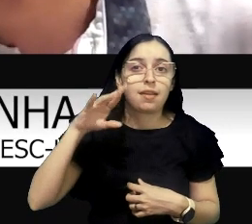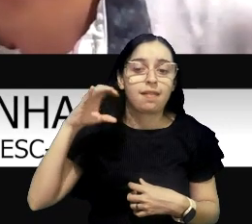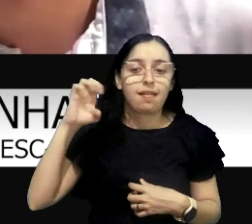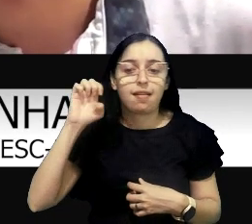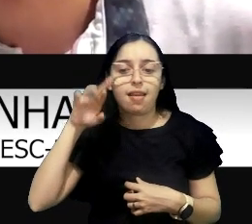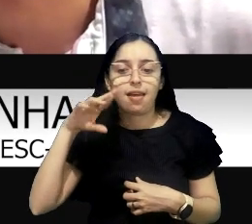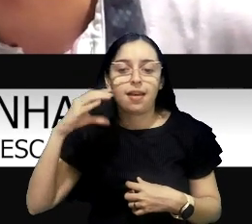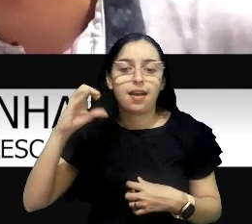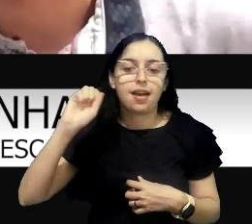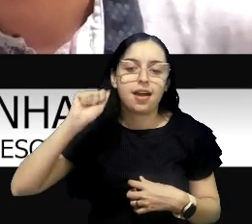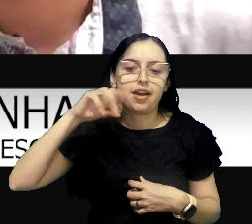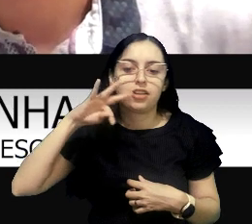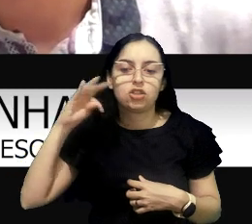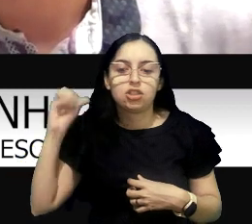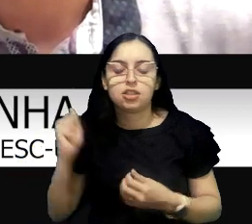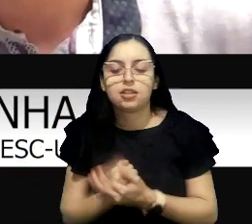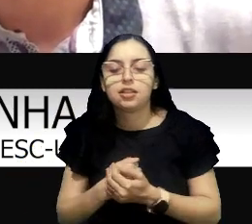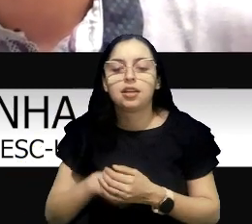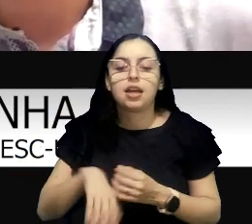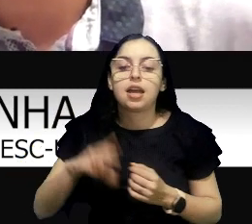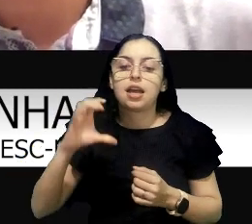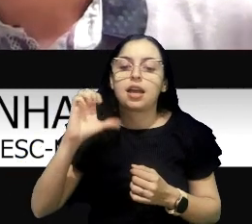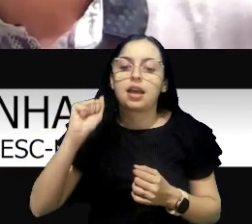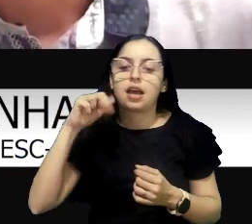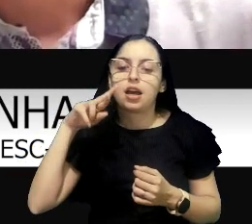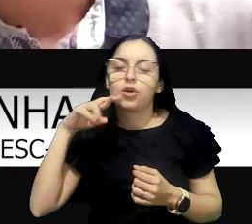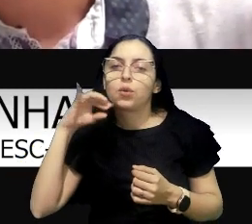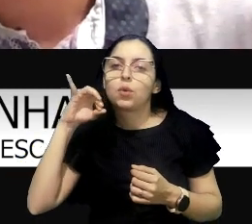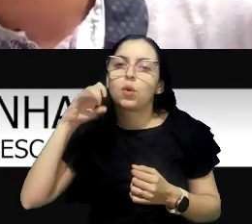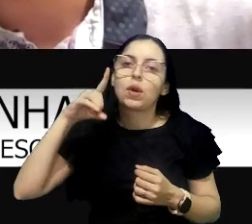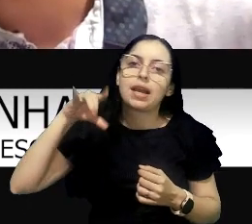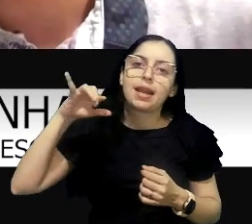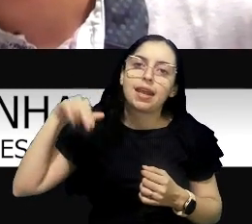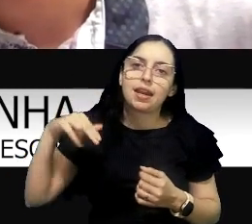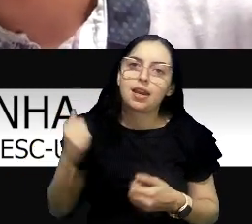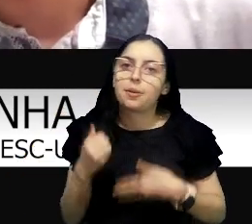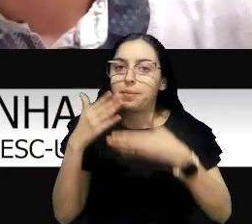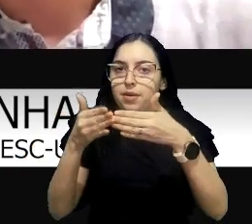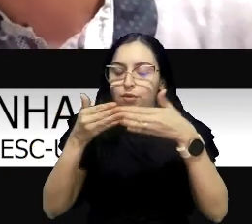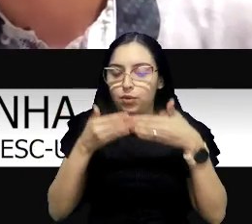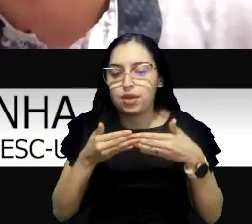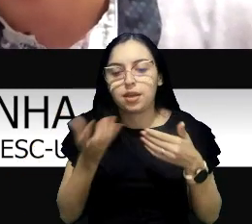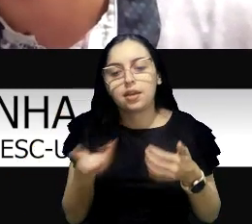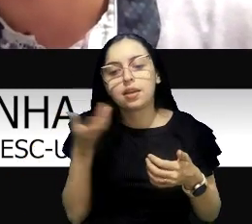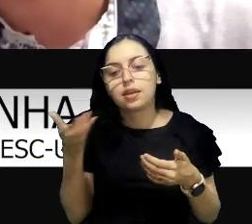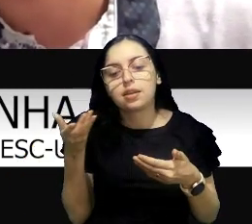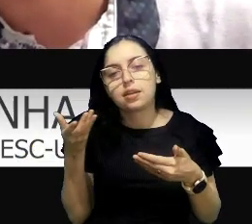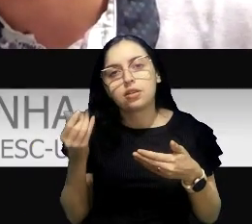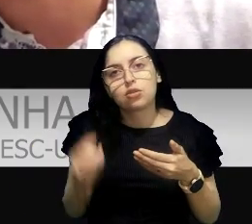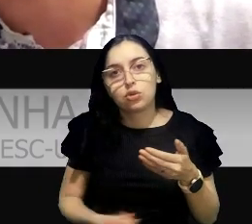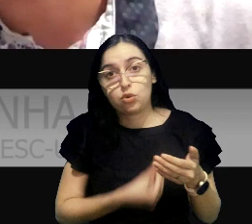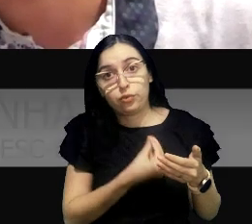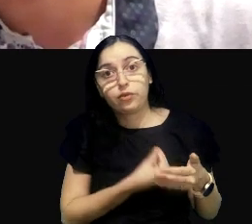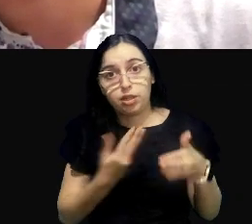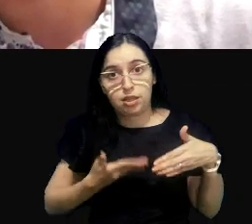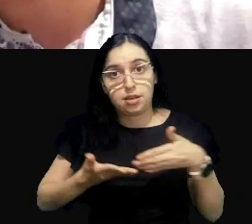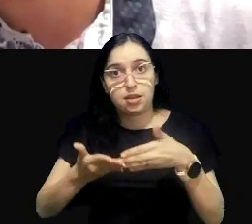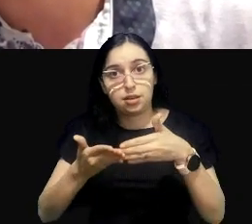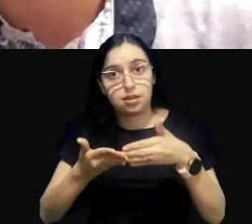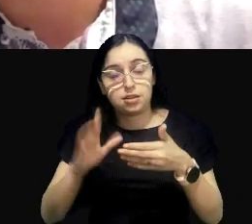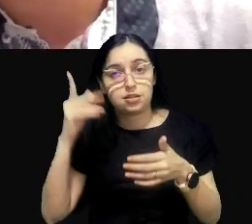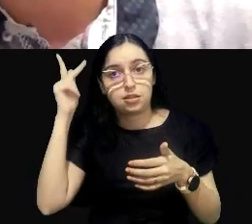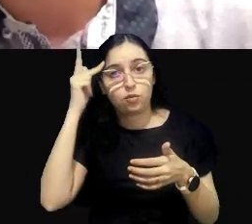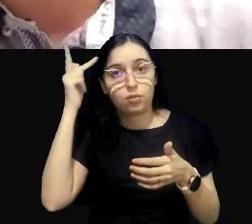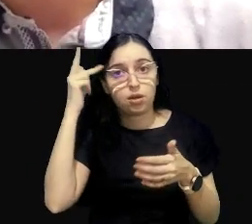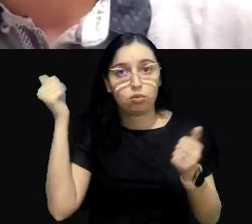Agradecer a doutora Caroline pelo convite. Eu queria muito estar presencialmente aí em São Paulo